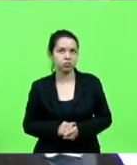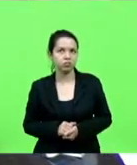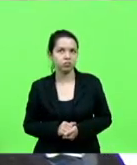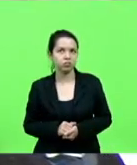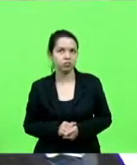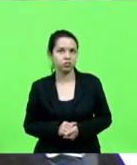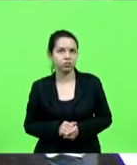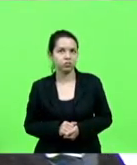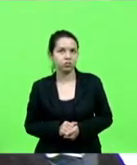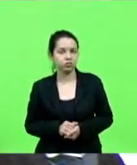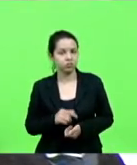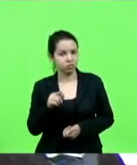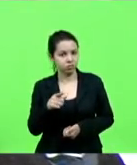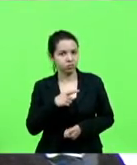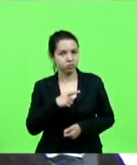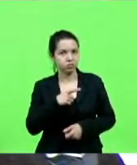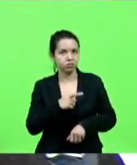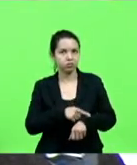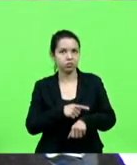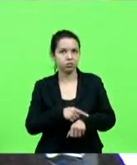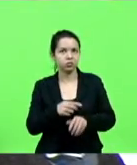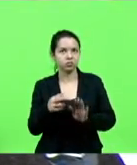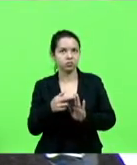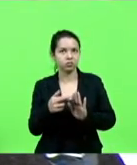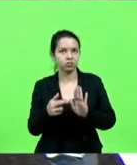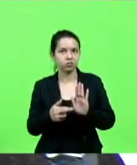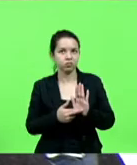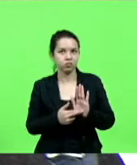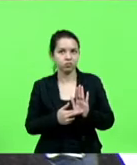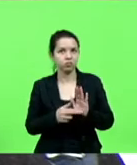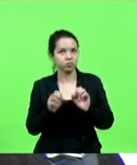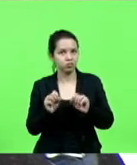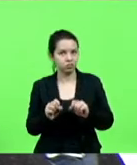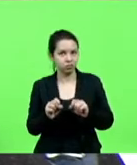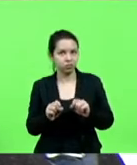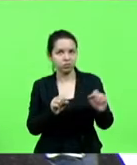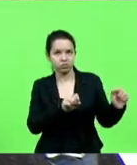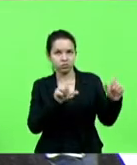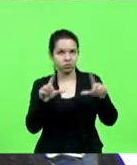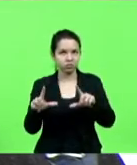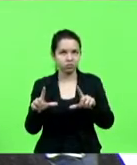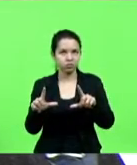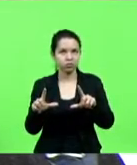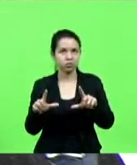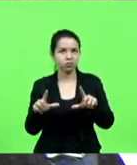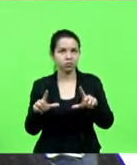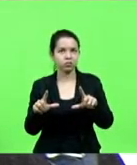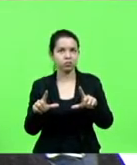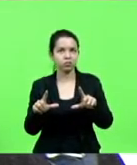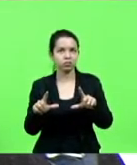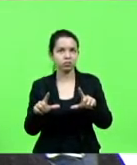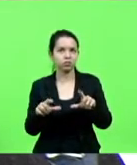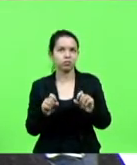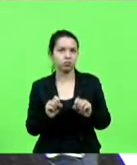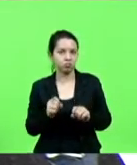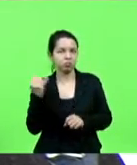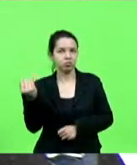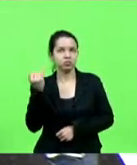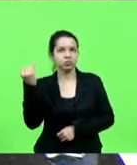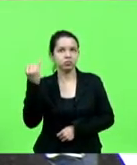Vossa Excelência tem o tempo regimental, deputado. Mas tem o material que ele trouxe ali se a gente pode utilizar, bem interessante, muito importante.